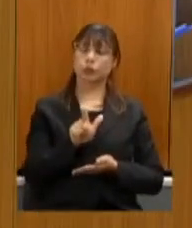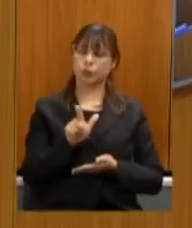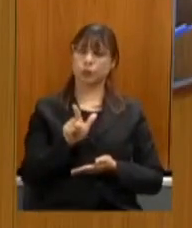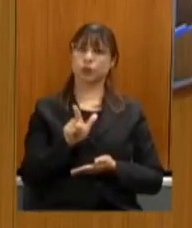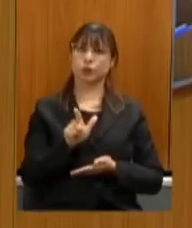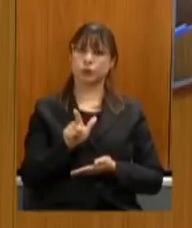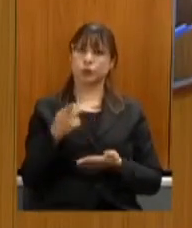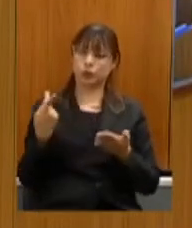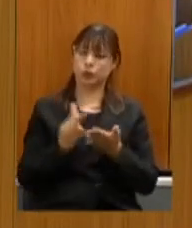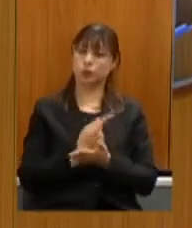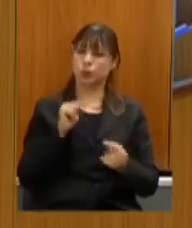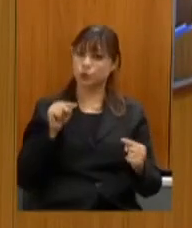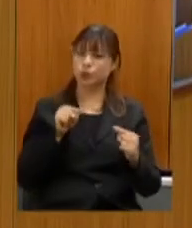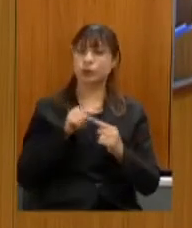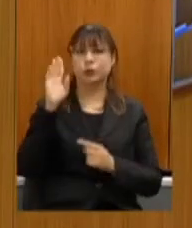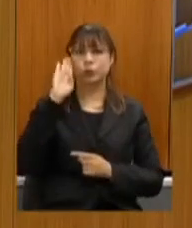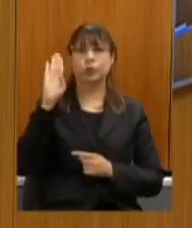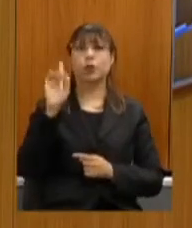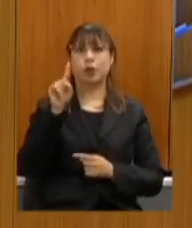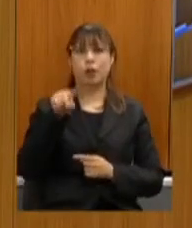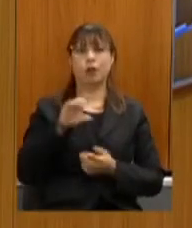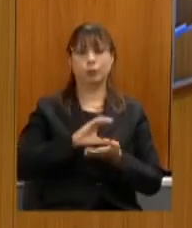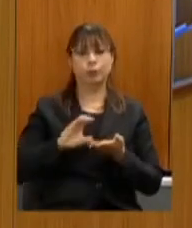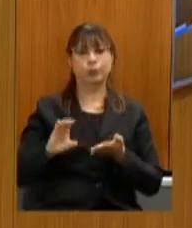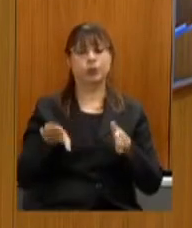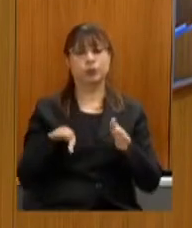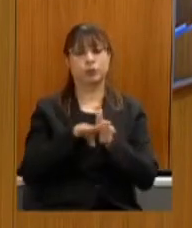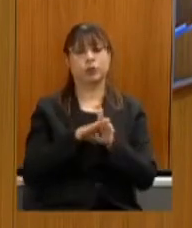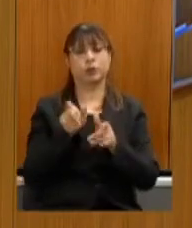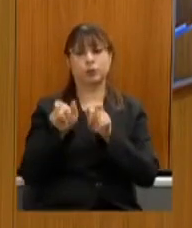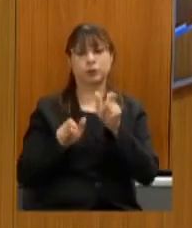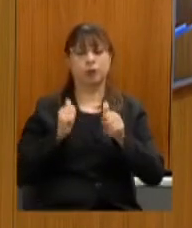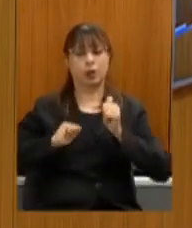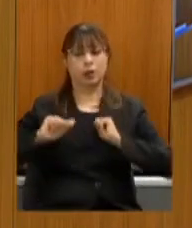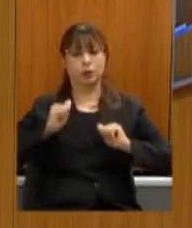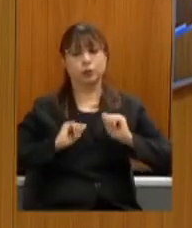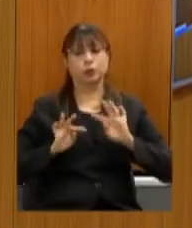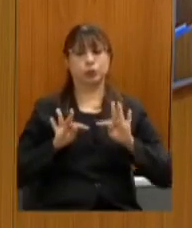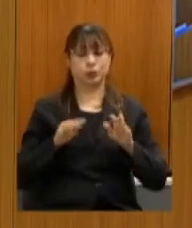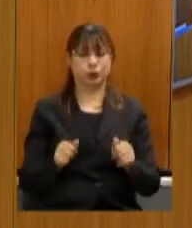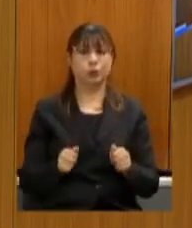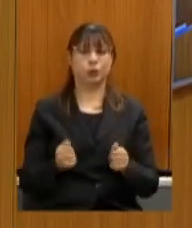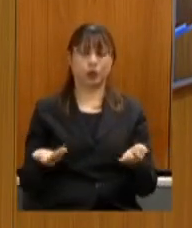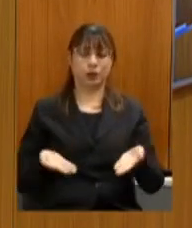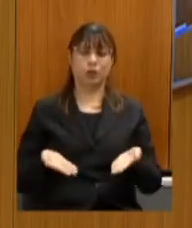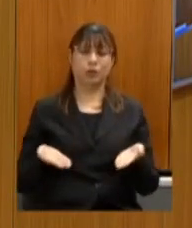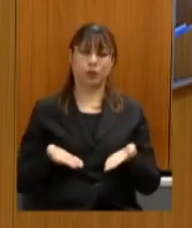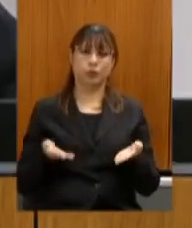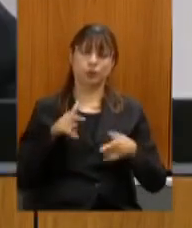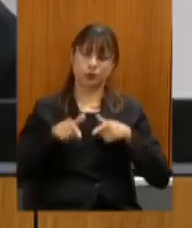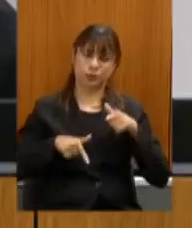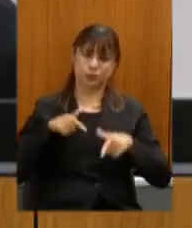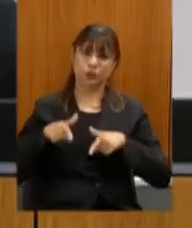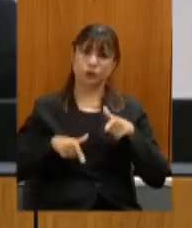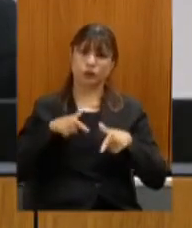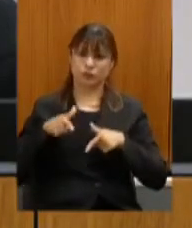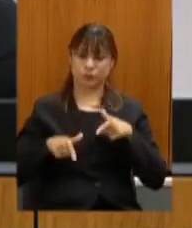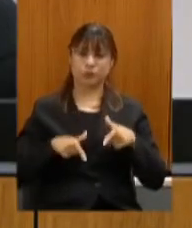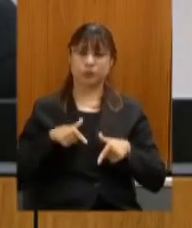né com a sua finalidade que é de chegar até os artistas enfim todos aqueles que estão hoje trabalhando